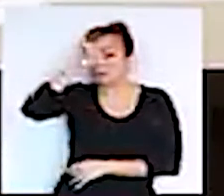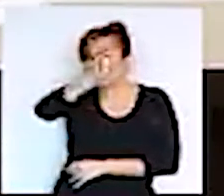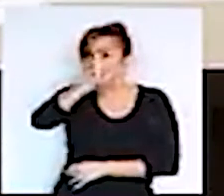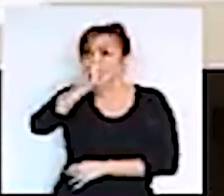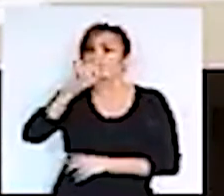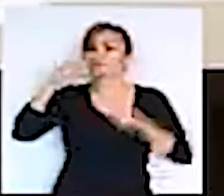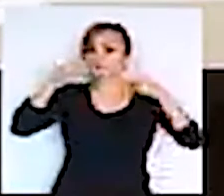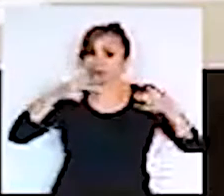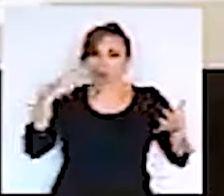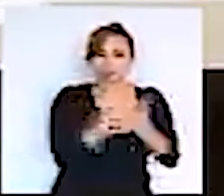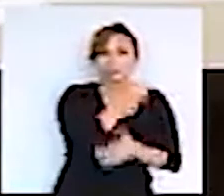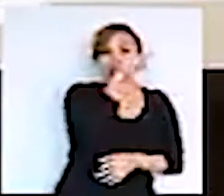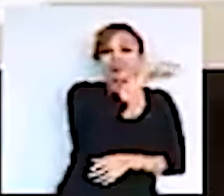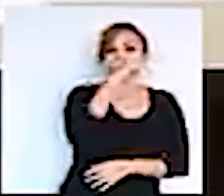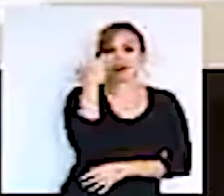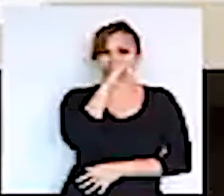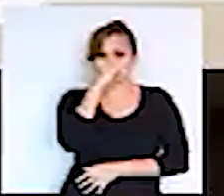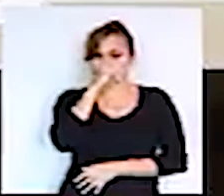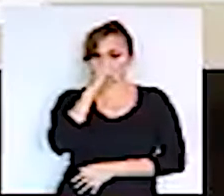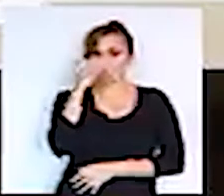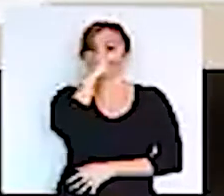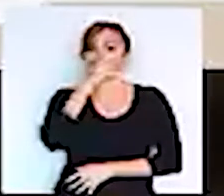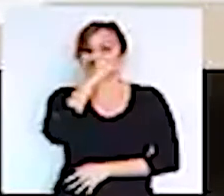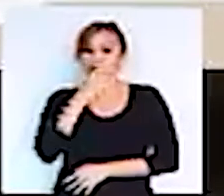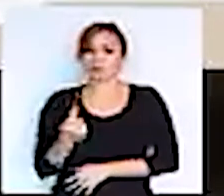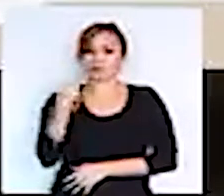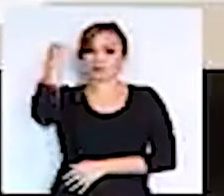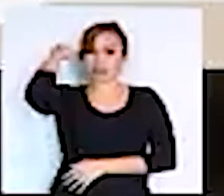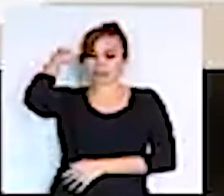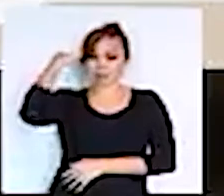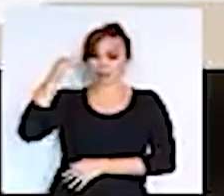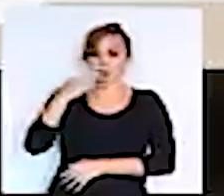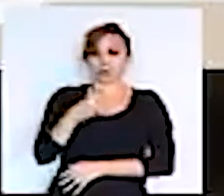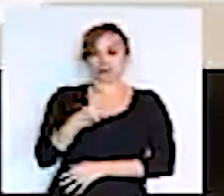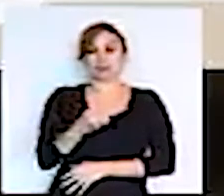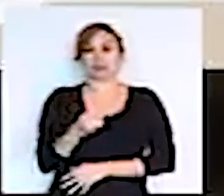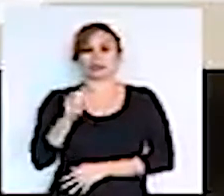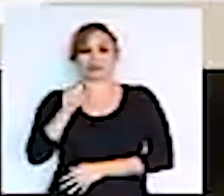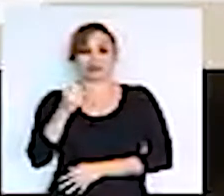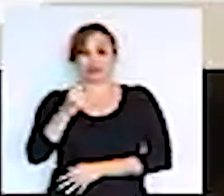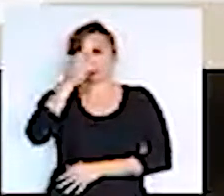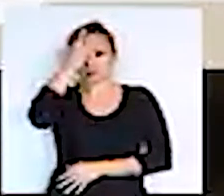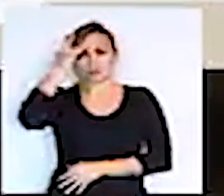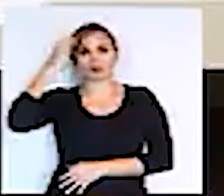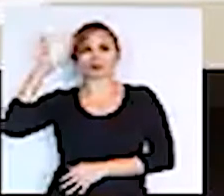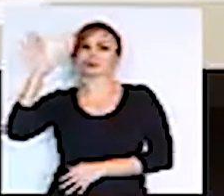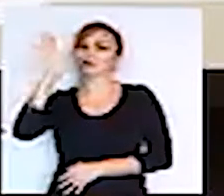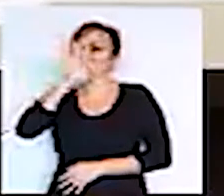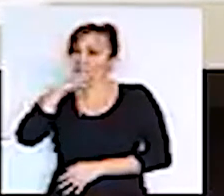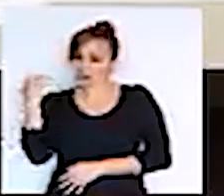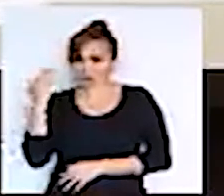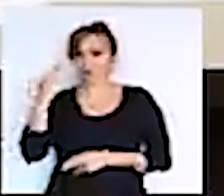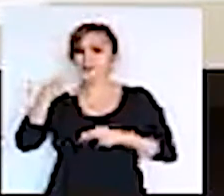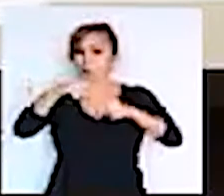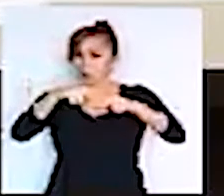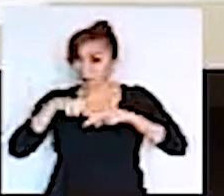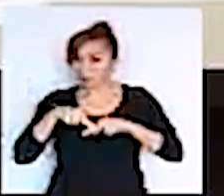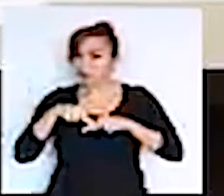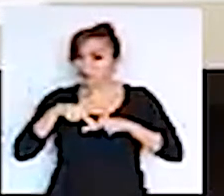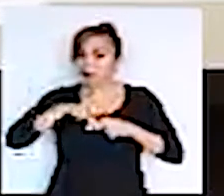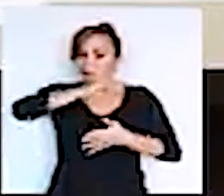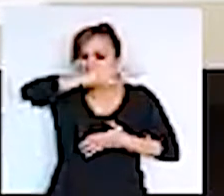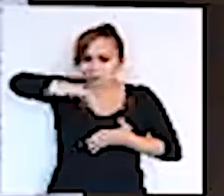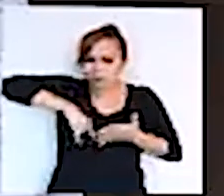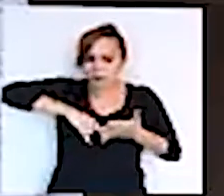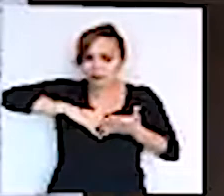o que, por exemplo, aconteceu na Itália, quando só no domingo passado, 368 pessoas perderam as suas vidas. Para isso,